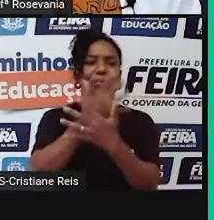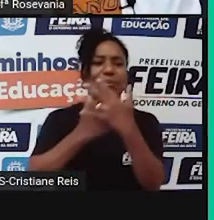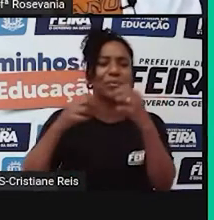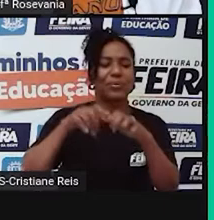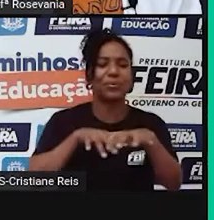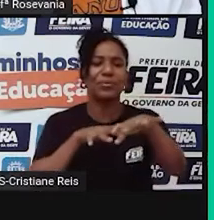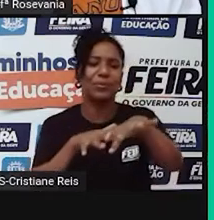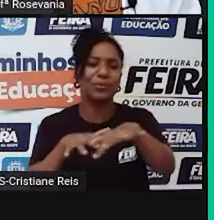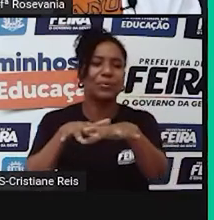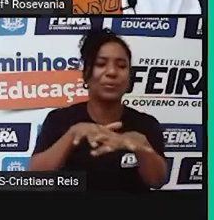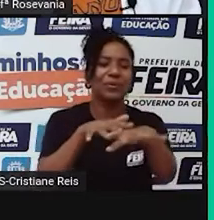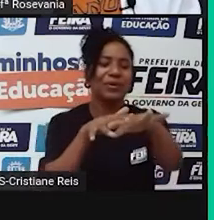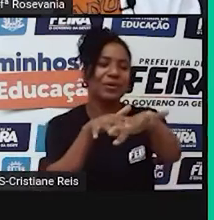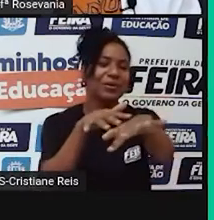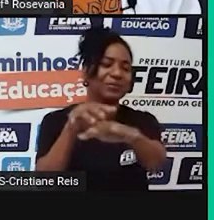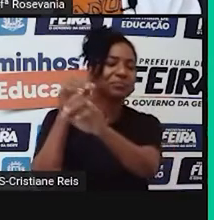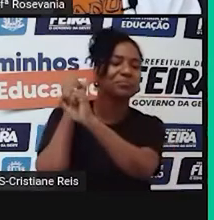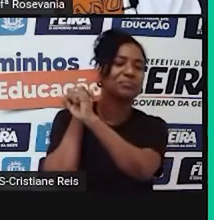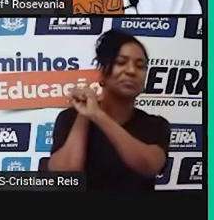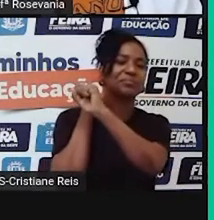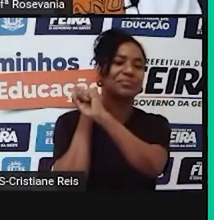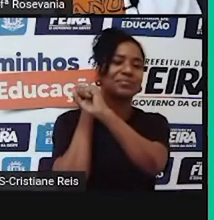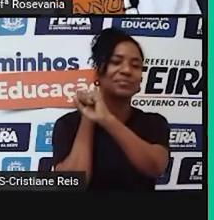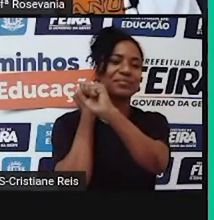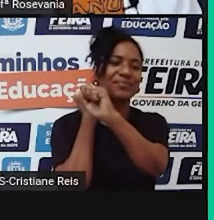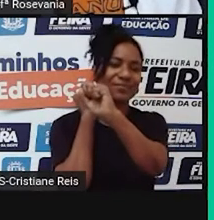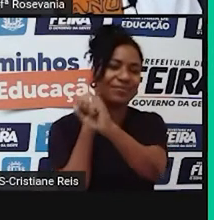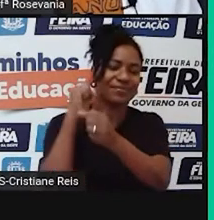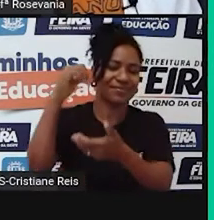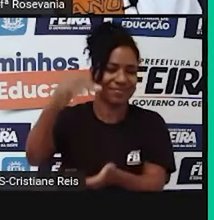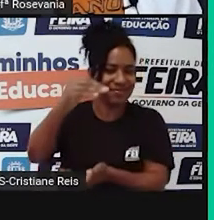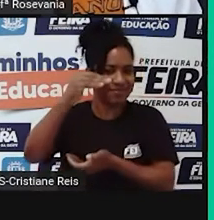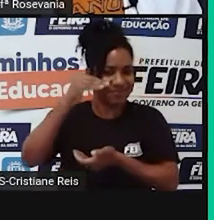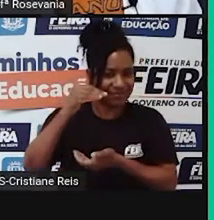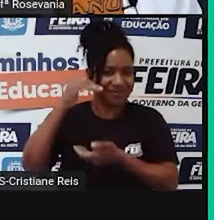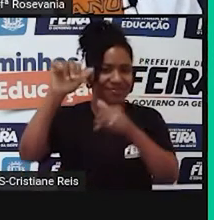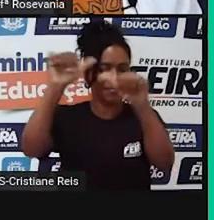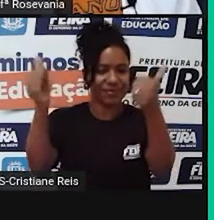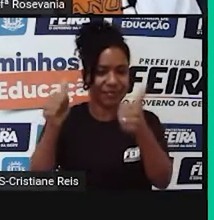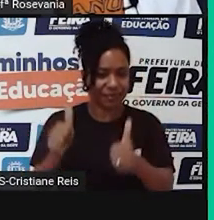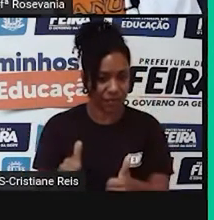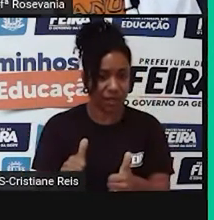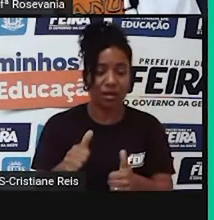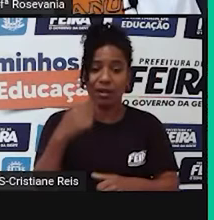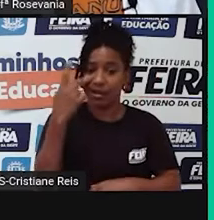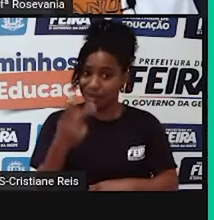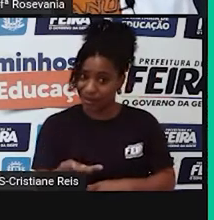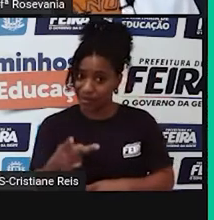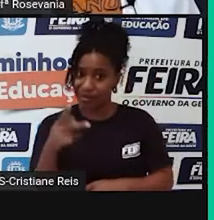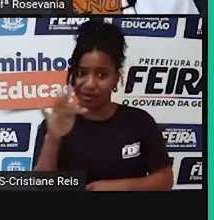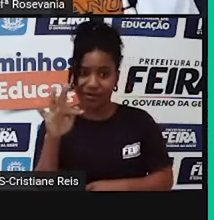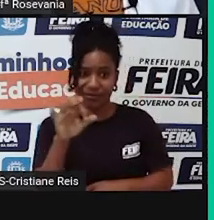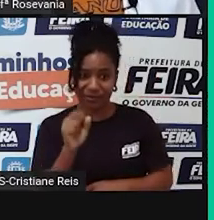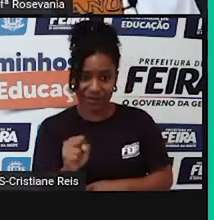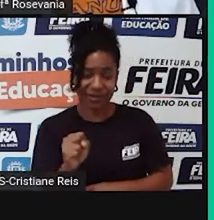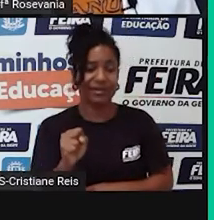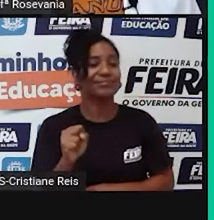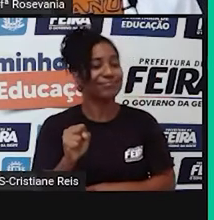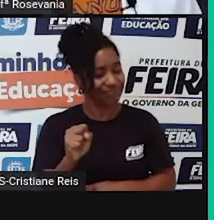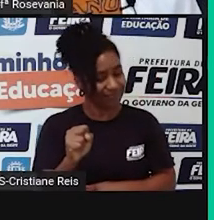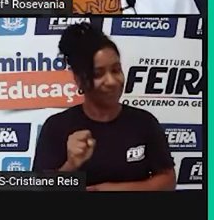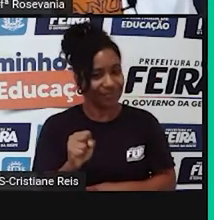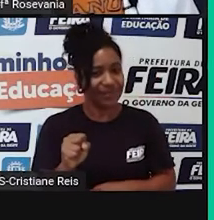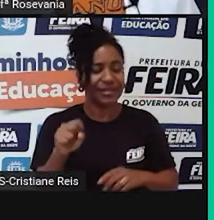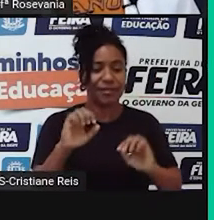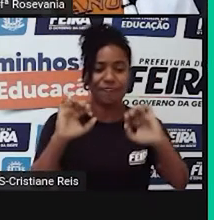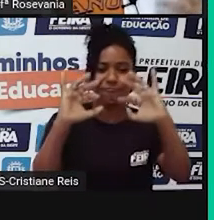aquele santo, né, então isso é comum em várias regiões, aqui em Feira de Santana mesmo, nós temos a festa